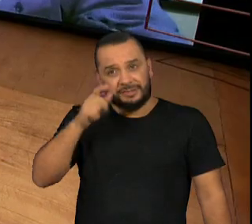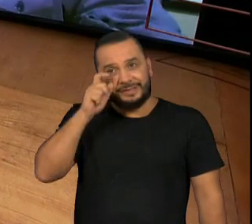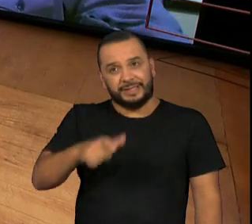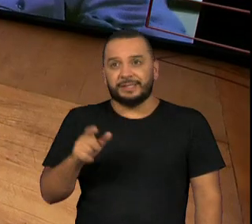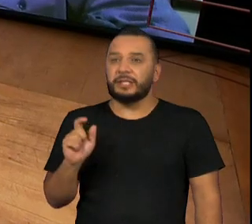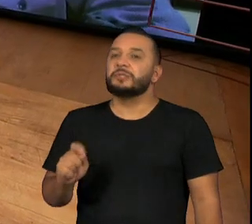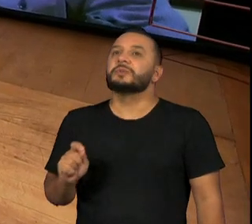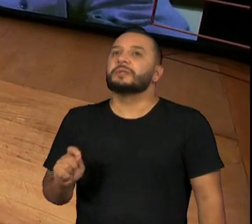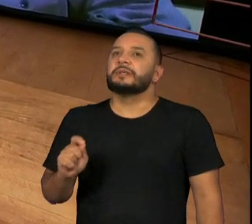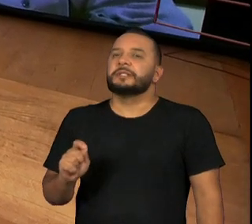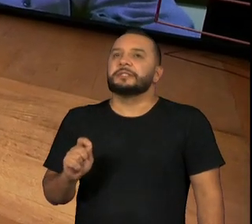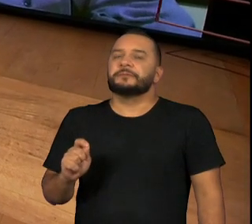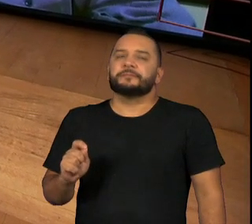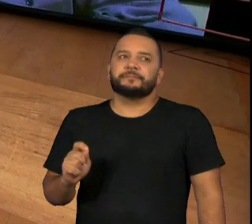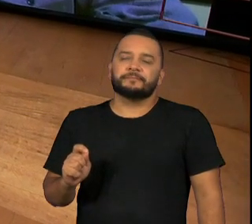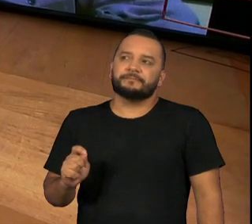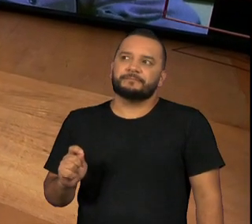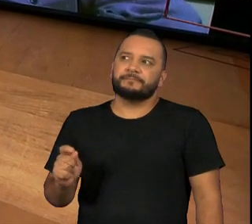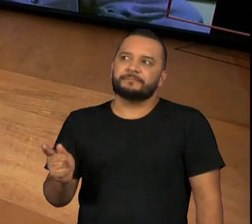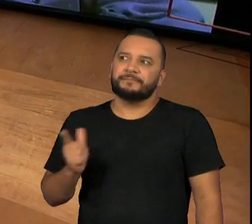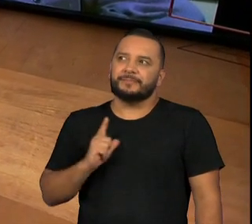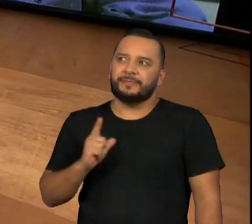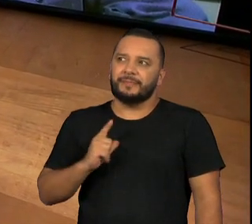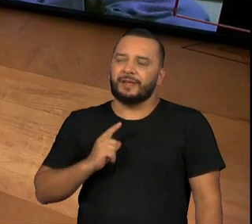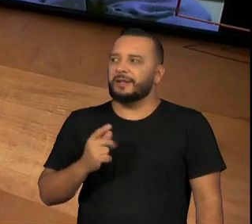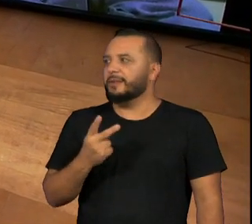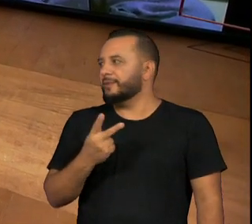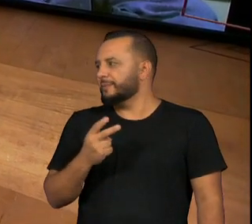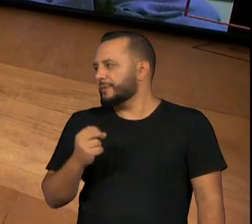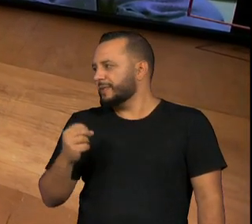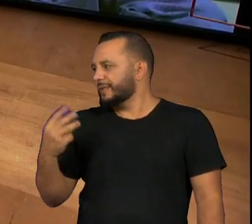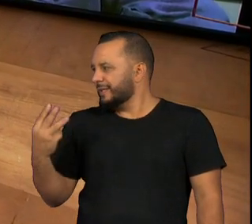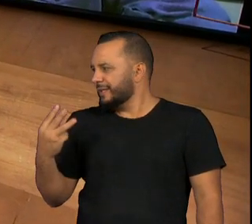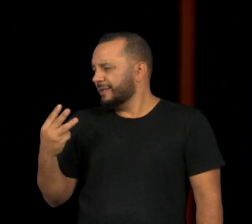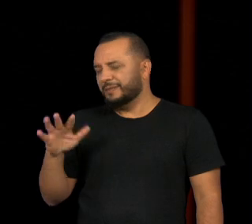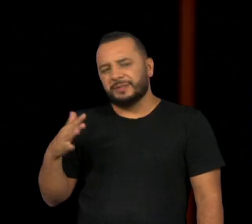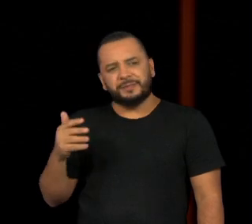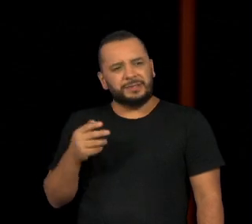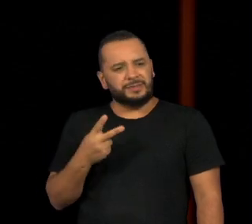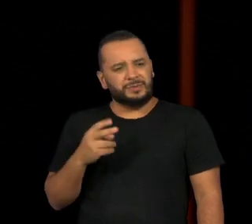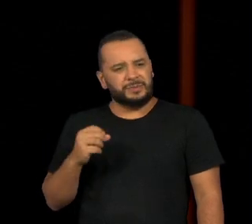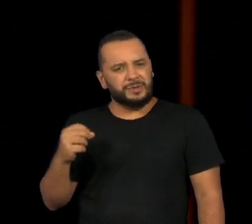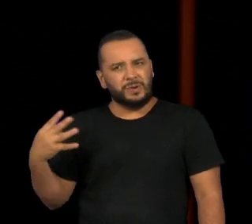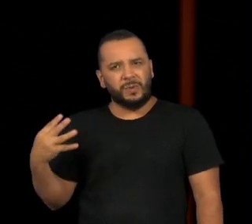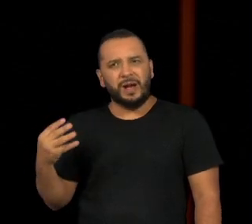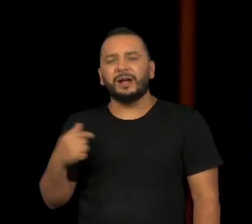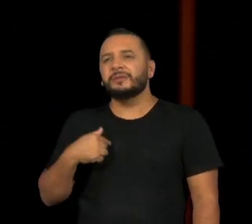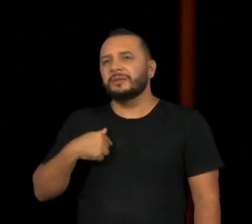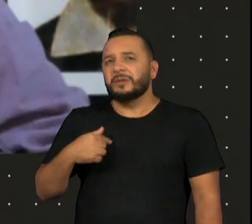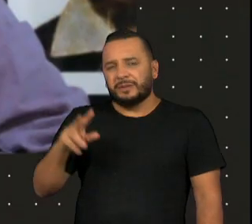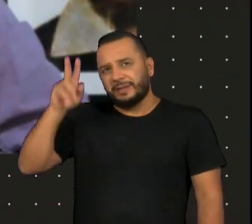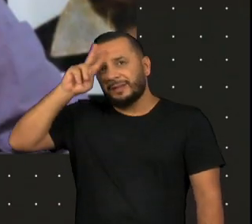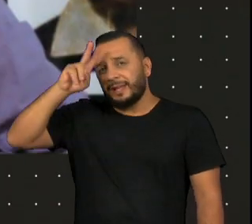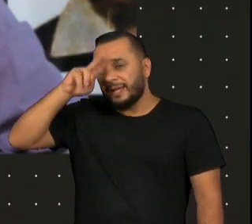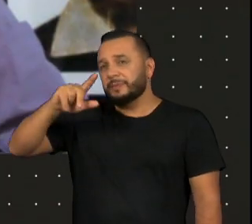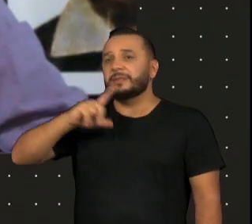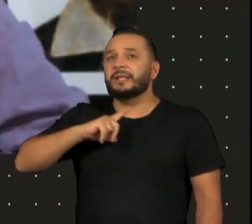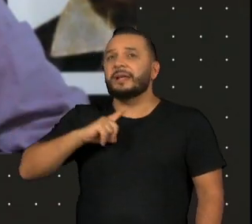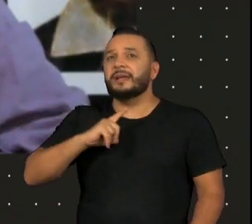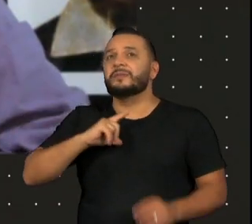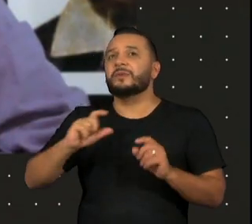Teve um pequeno ensaio, isso aí em 2003, 2004. Eu me lembro que a gente pegou uma classe que pela primeira vez